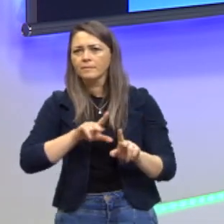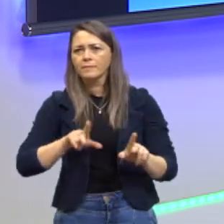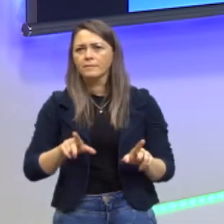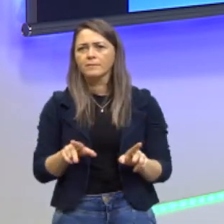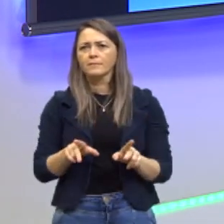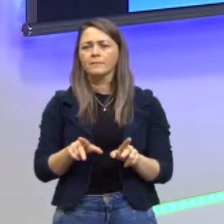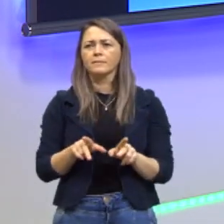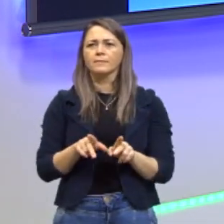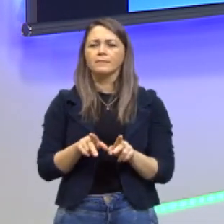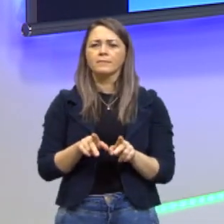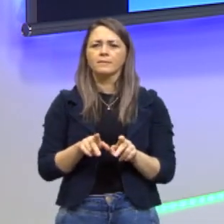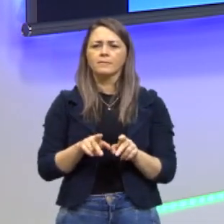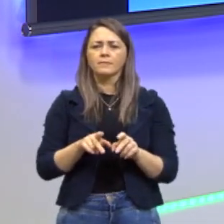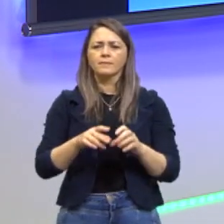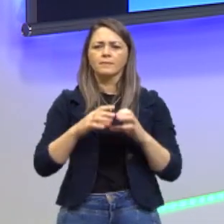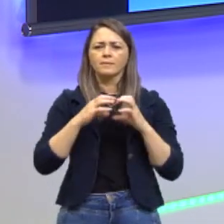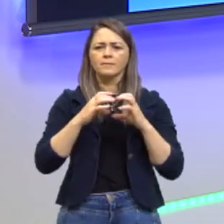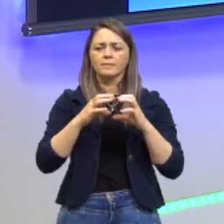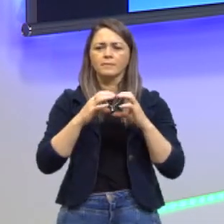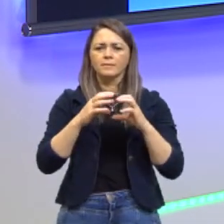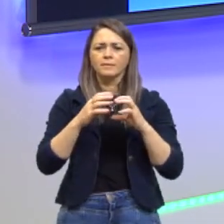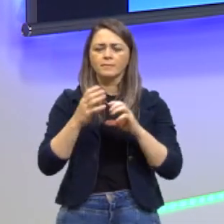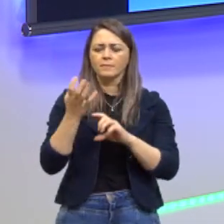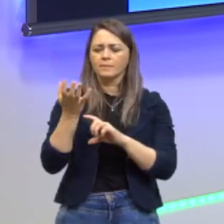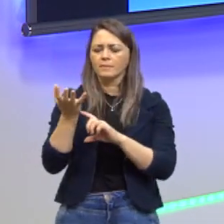delas em células neurais.